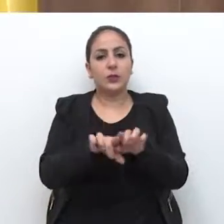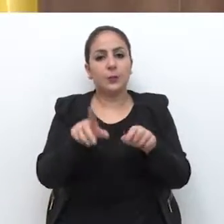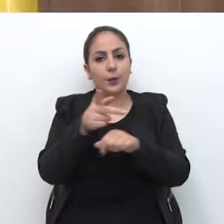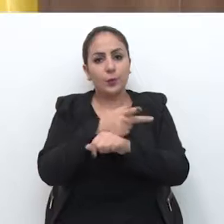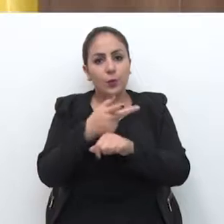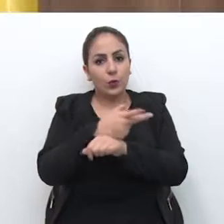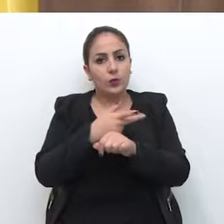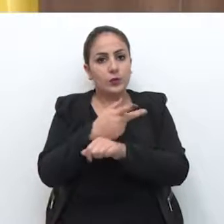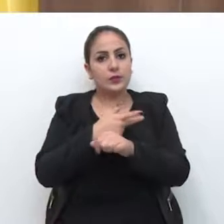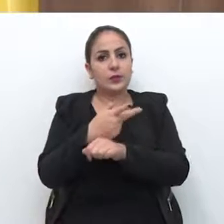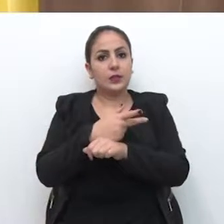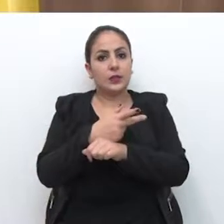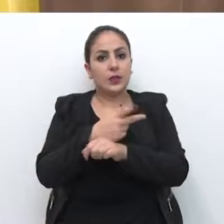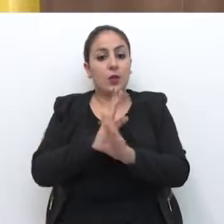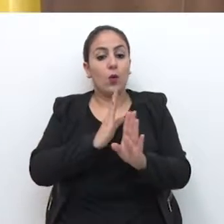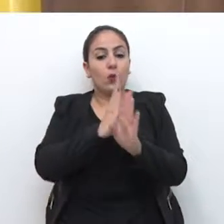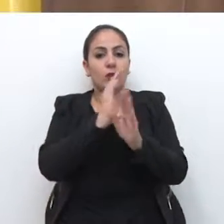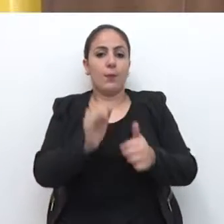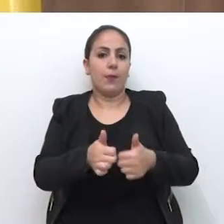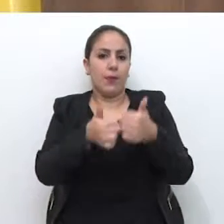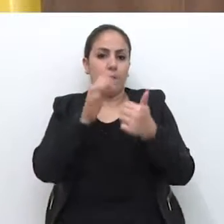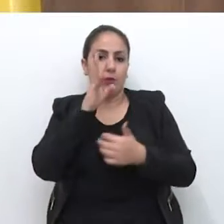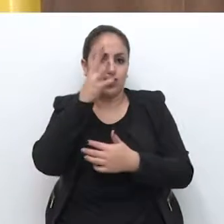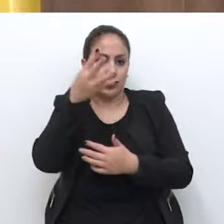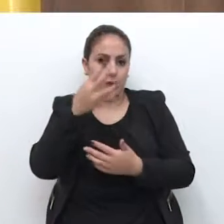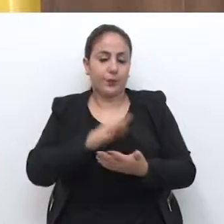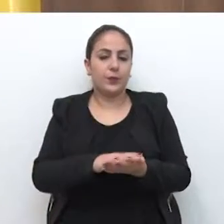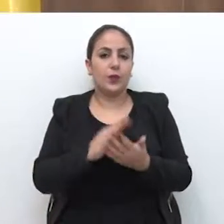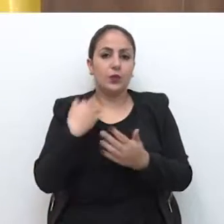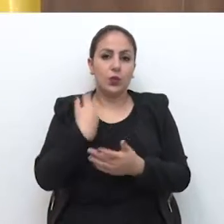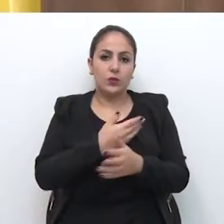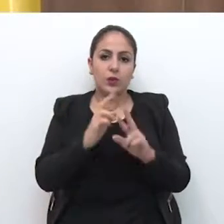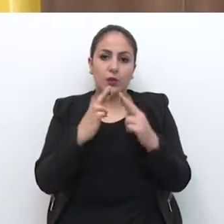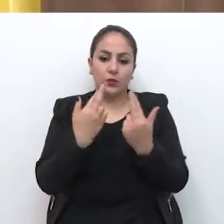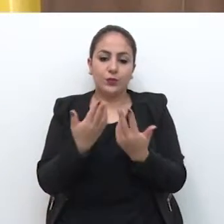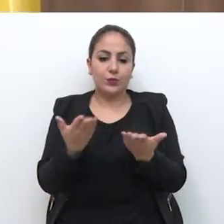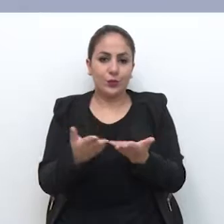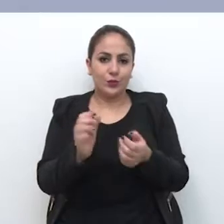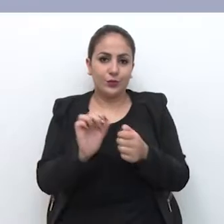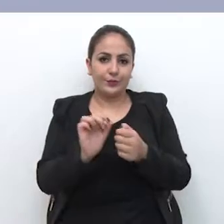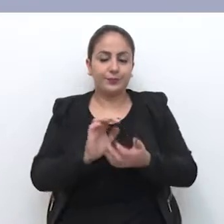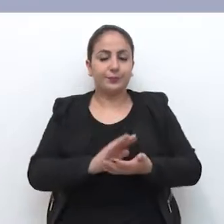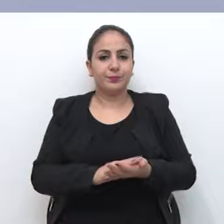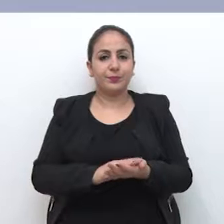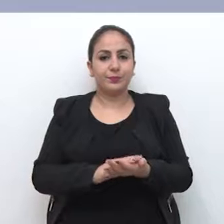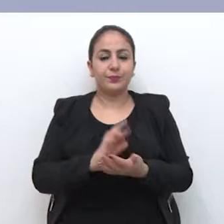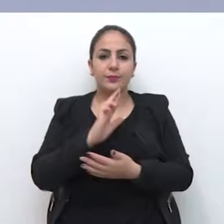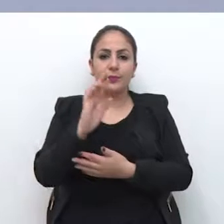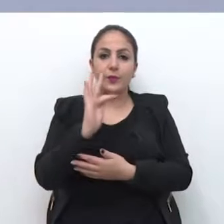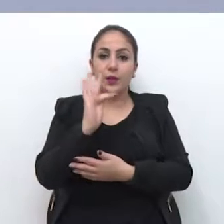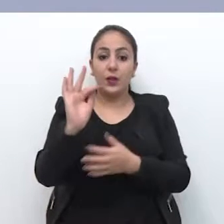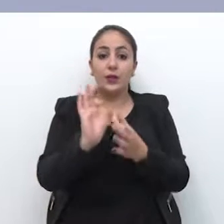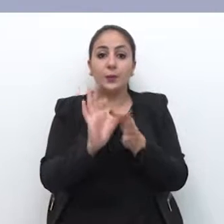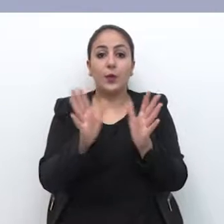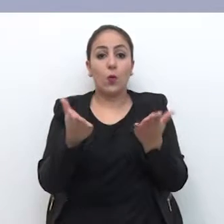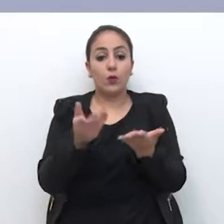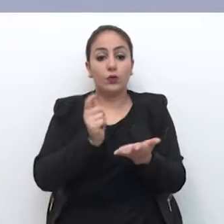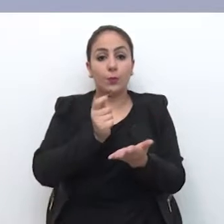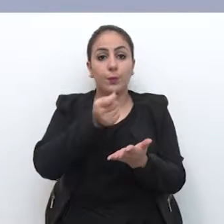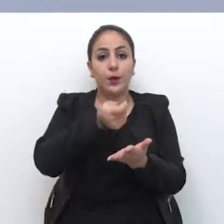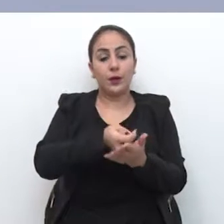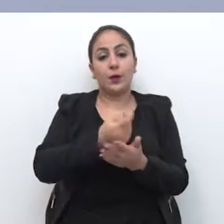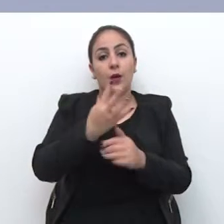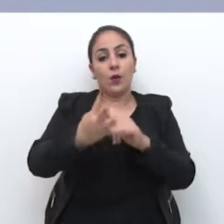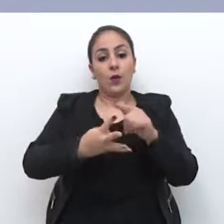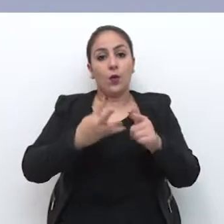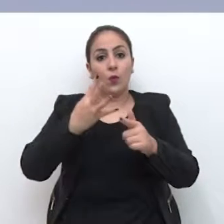e buscam construir a melhor solução. Esse é o encaminhamento que ficou na reunião do dia de hoje. A Receita Federal liberou hoje o